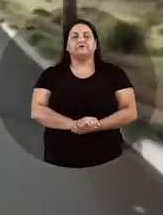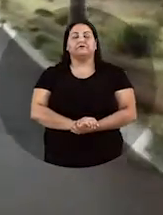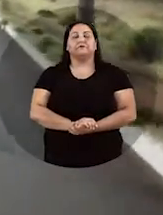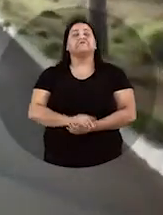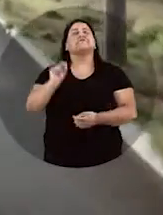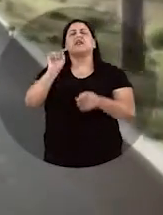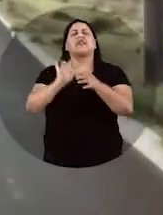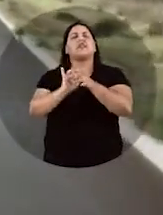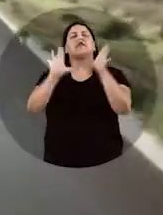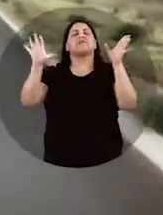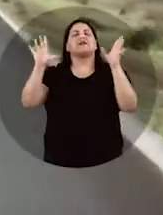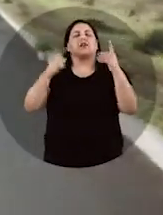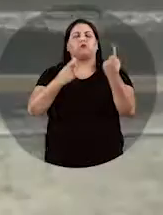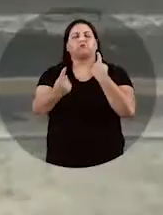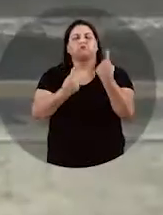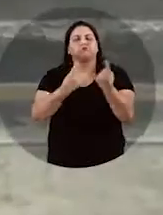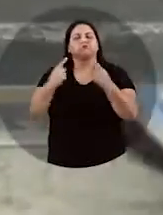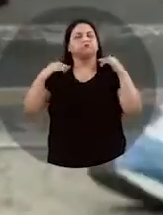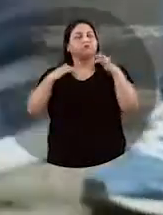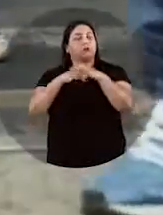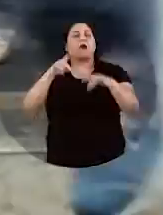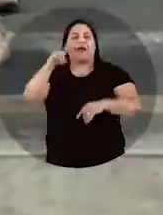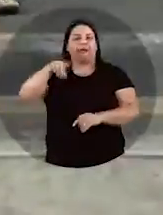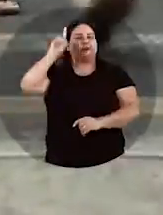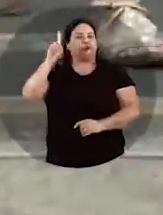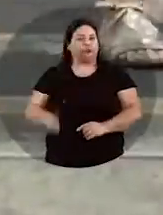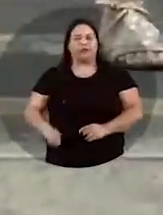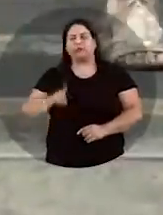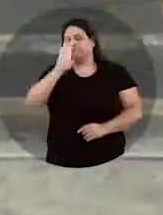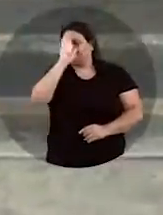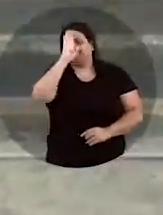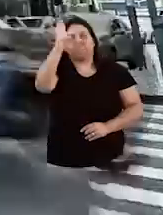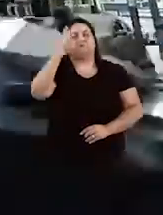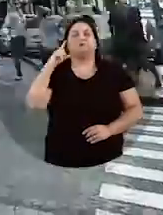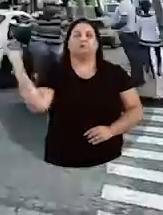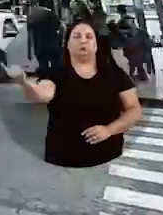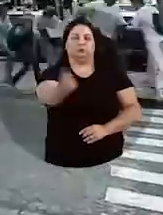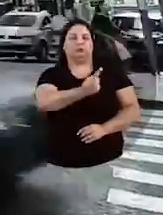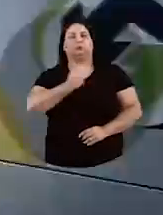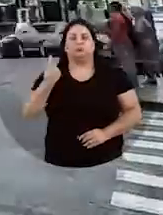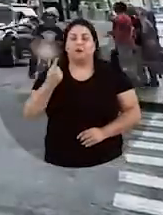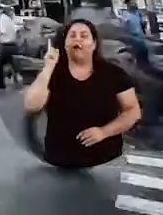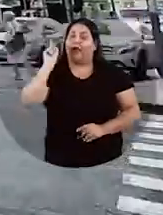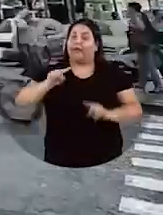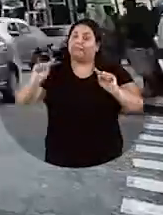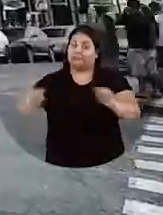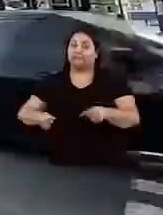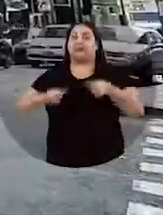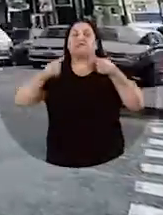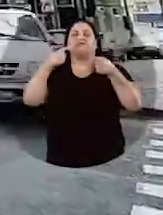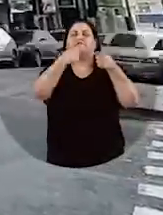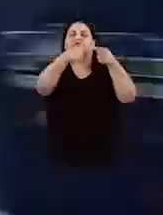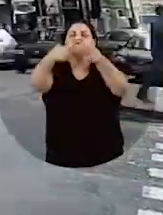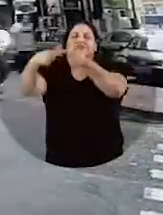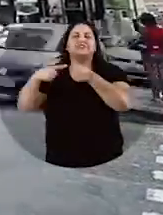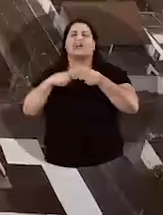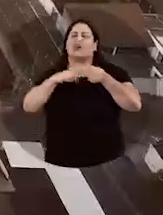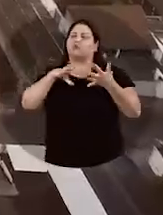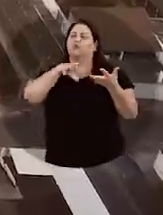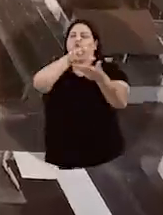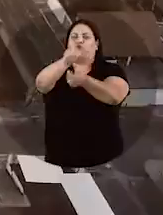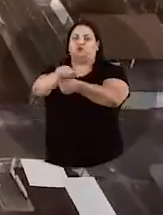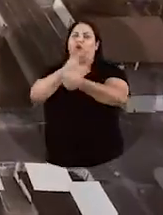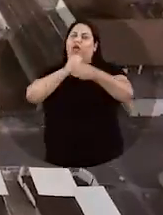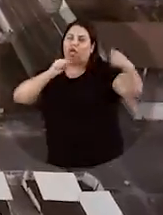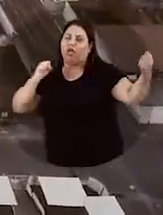A liberdade de ir e vir é um direito fundamental de todos e um desafio para os grandes centros urbanos do mundo.